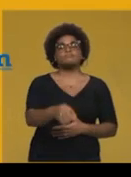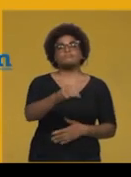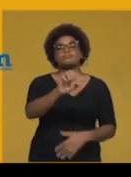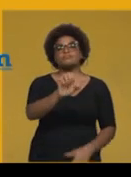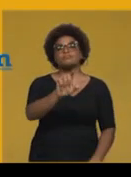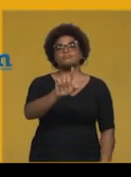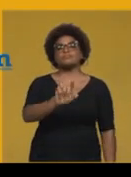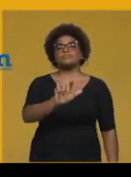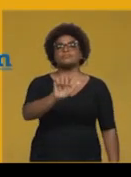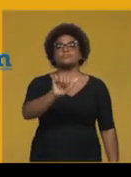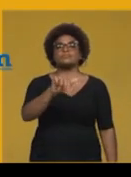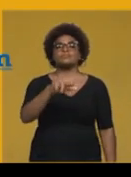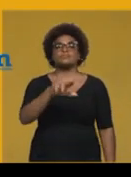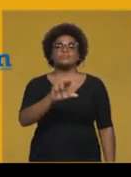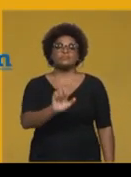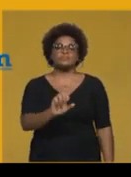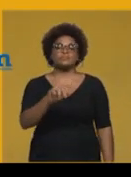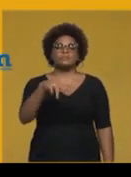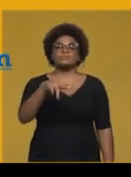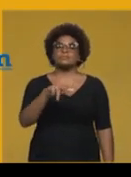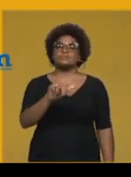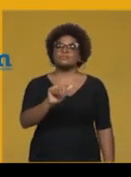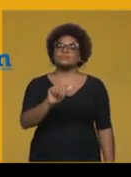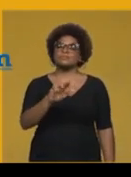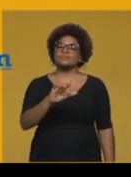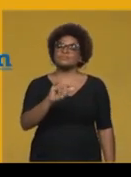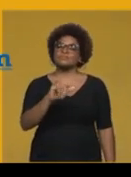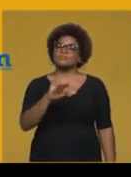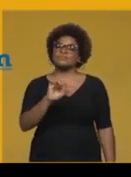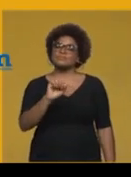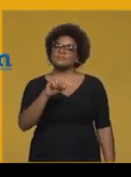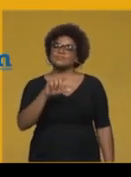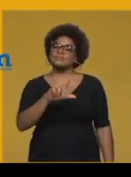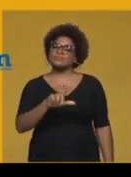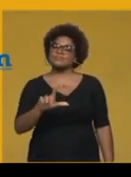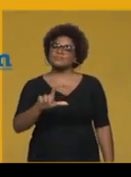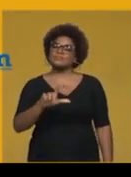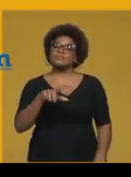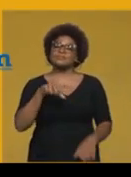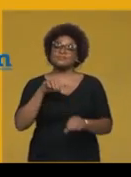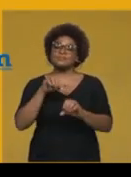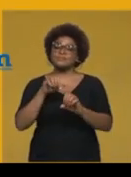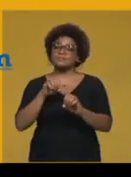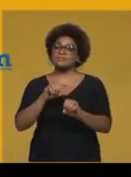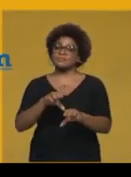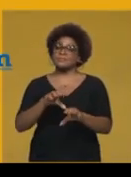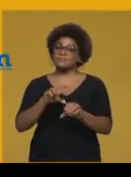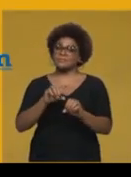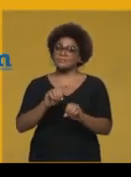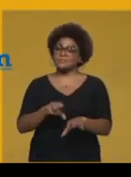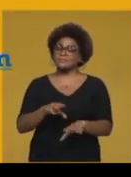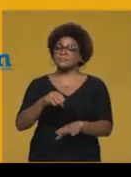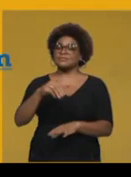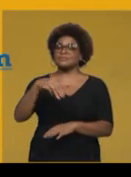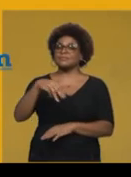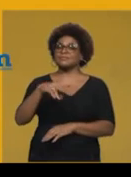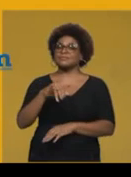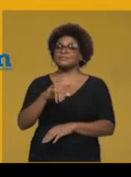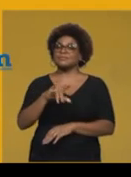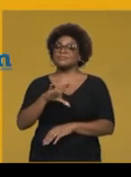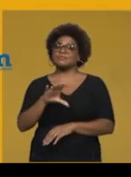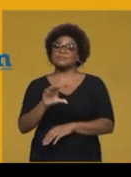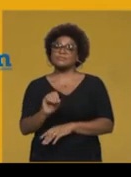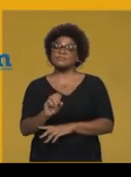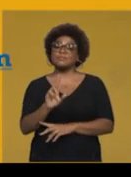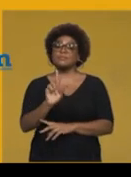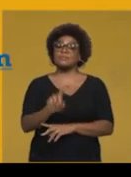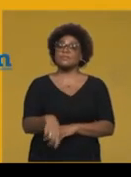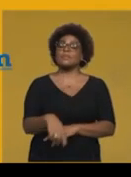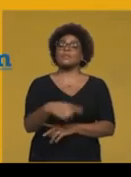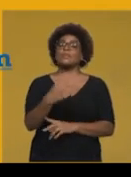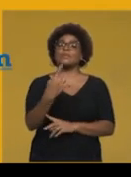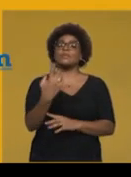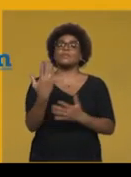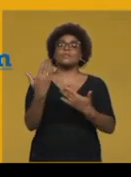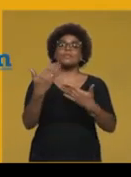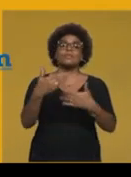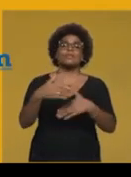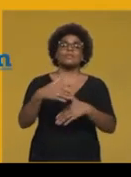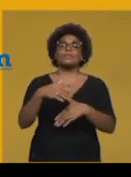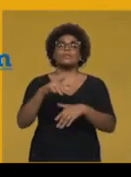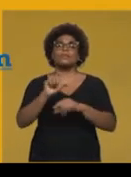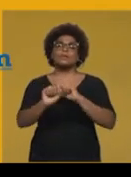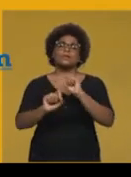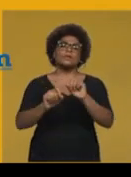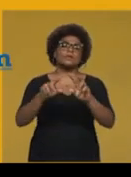do Ensino Médio. Uma prova, um exame baseado nas competências e habilidades